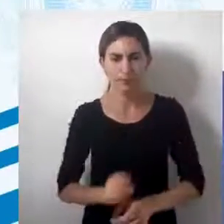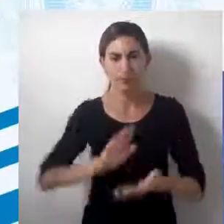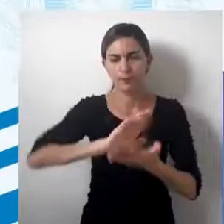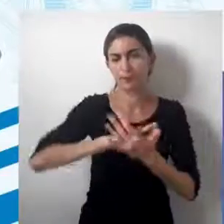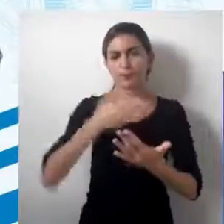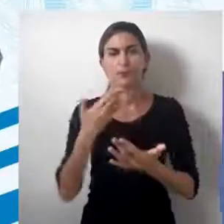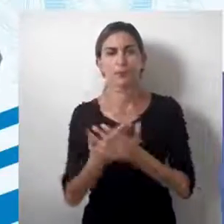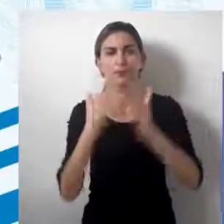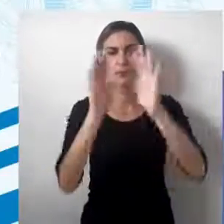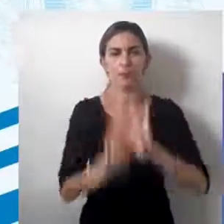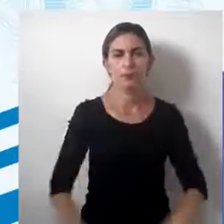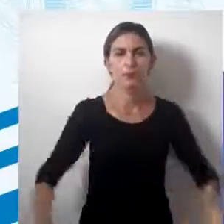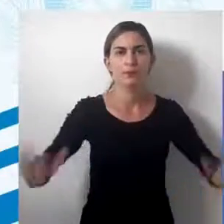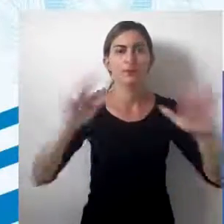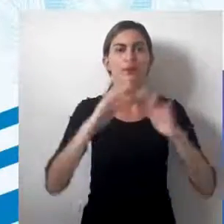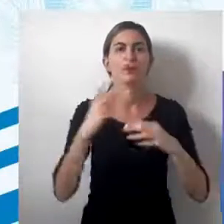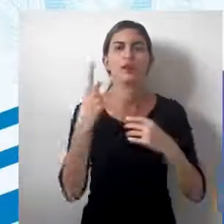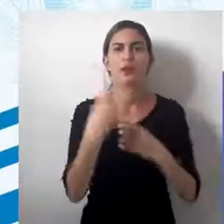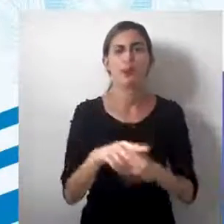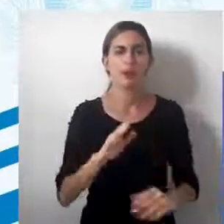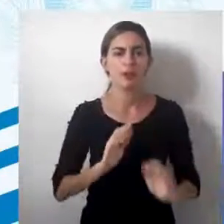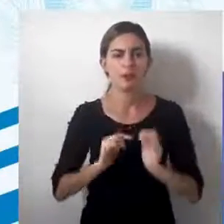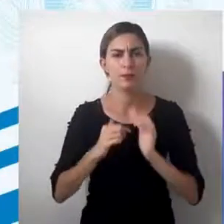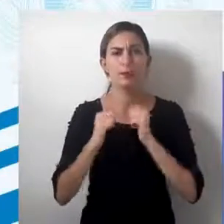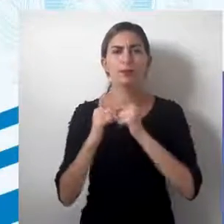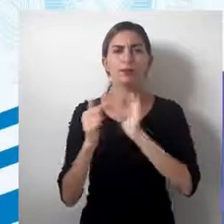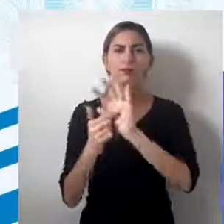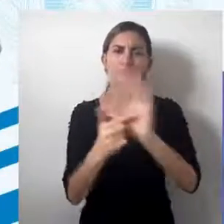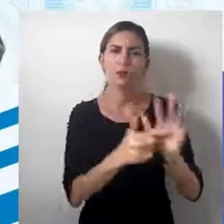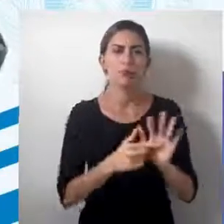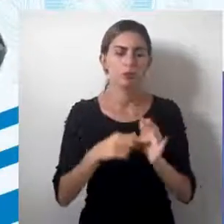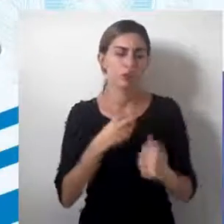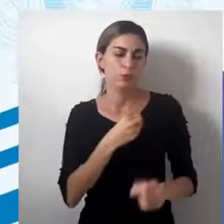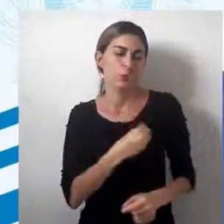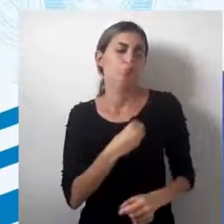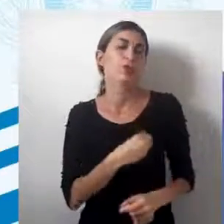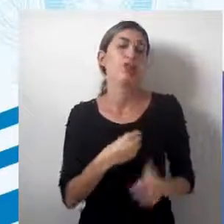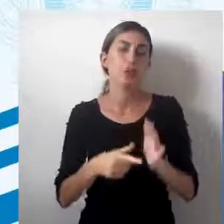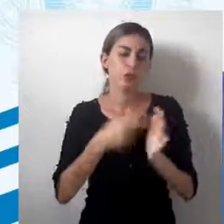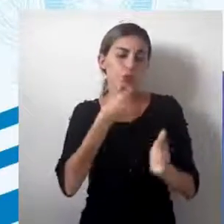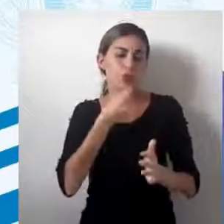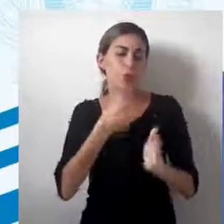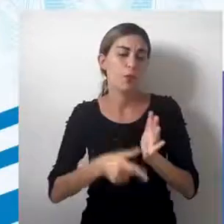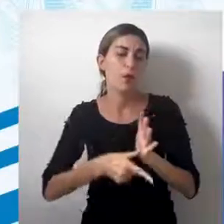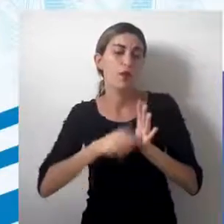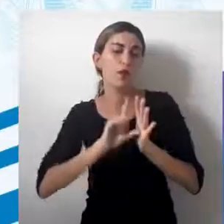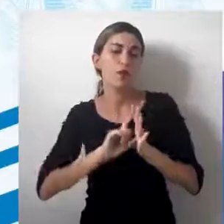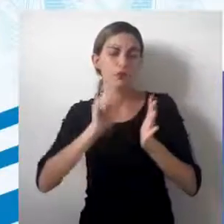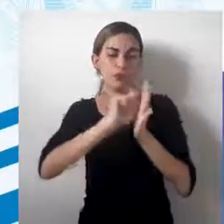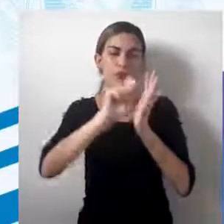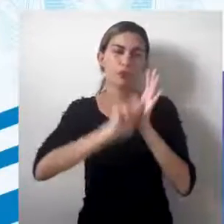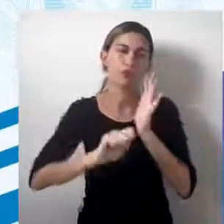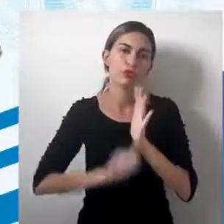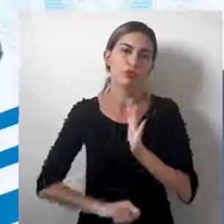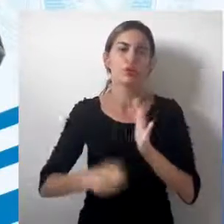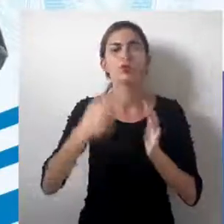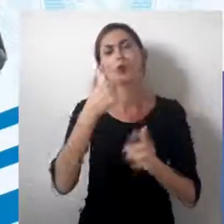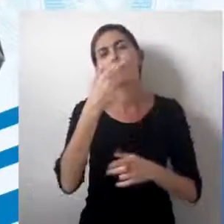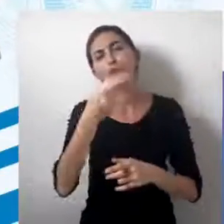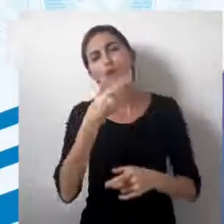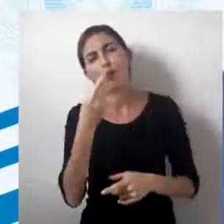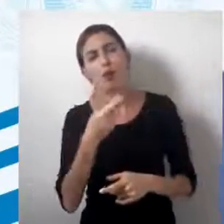as representações espaciais vão estar presentes na vida do homem antes mesmo da escrita e da fala.